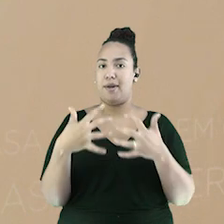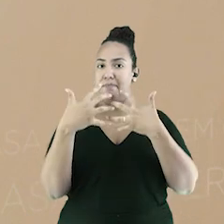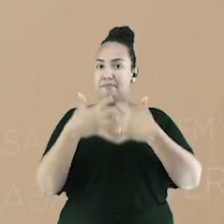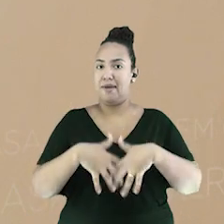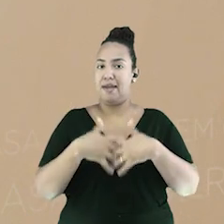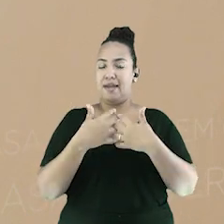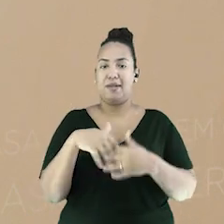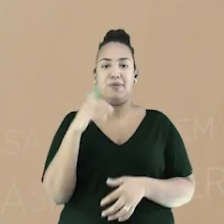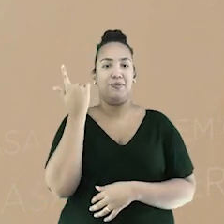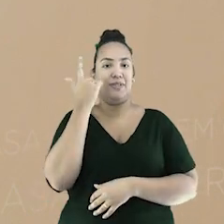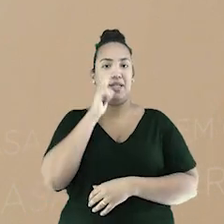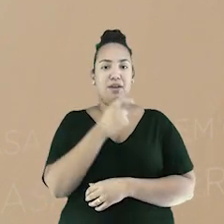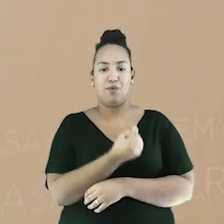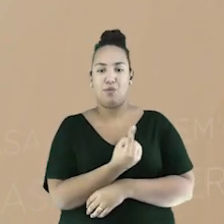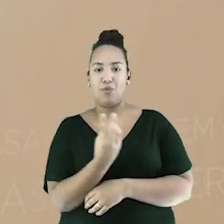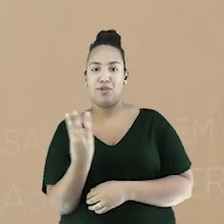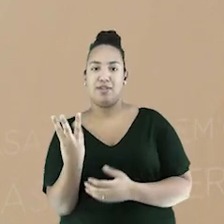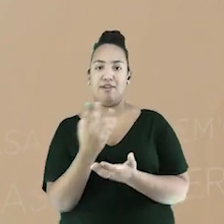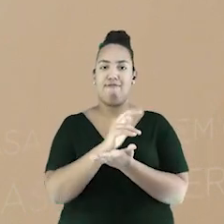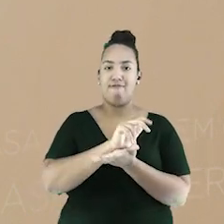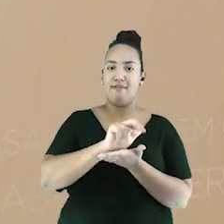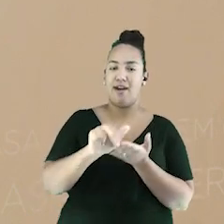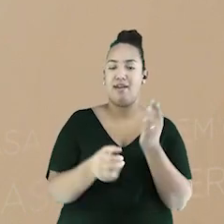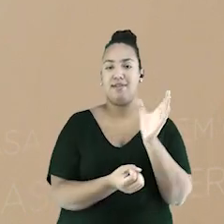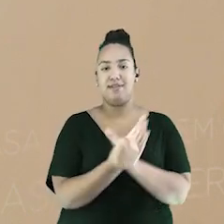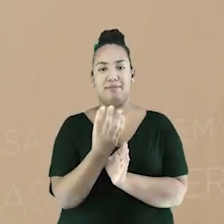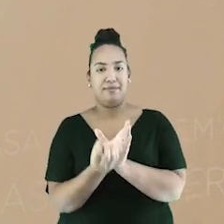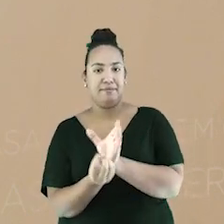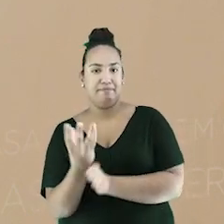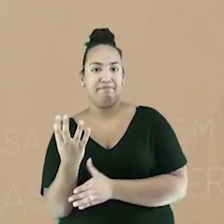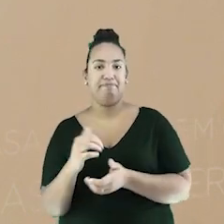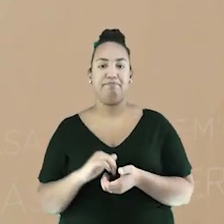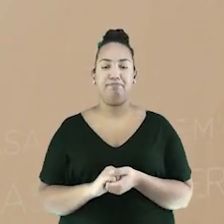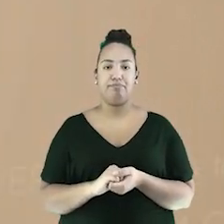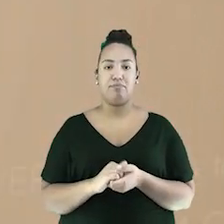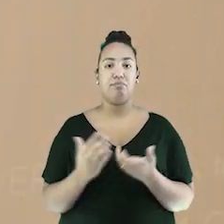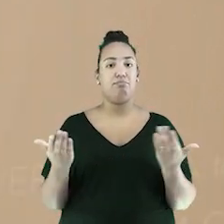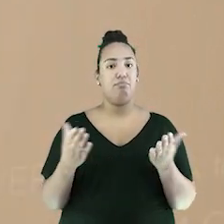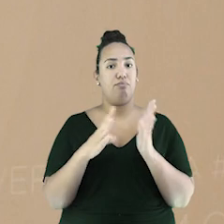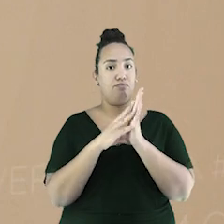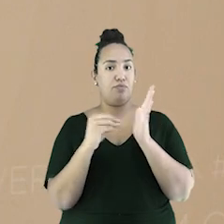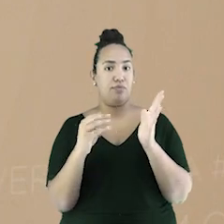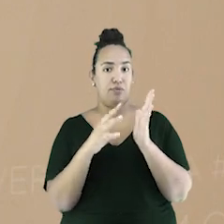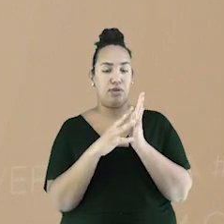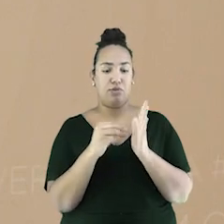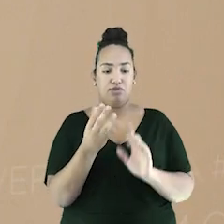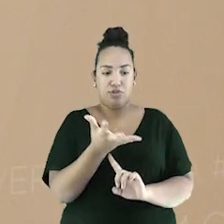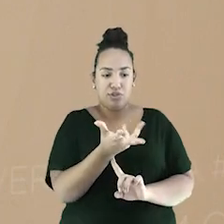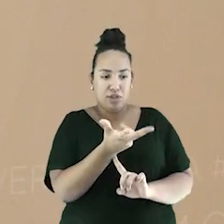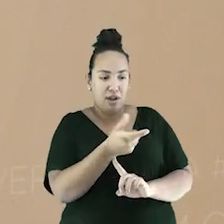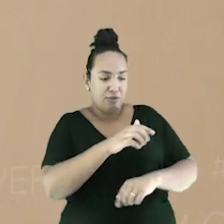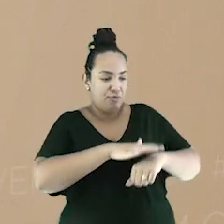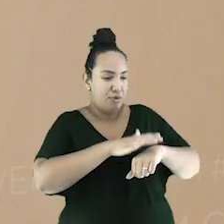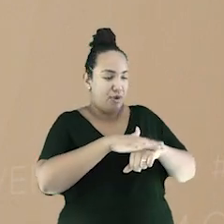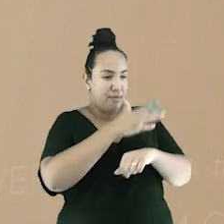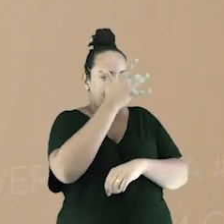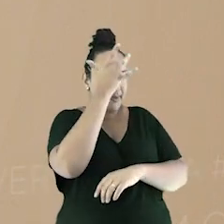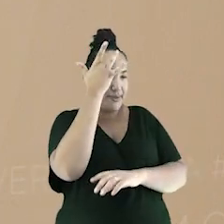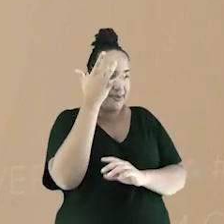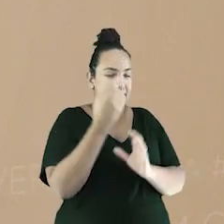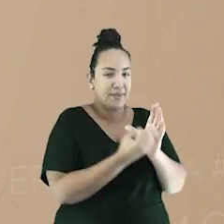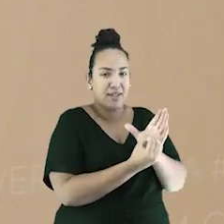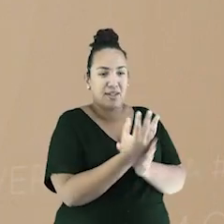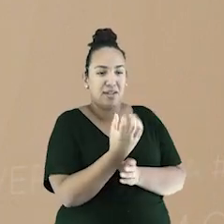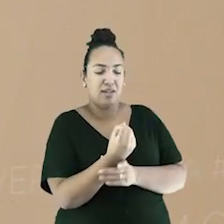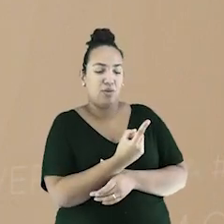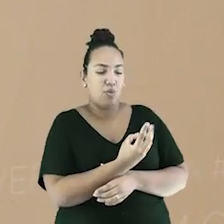produto confeccionado à mão, em pequena quantidade, foi excluído do mercado. Com a maquinofatura, não era necessária a